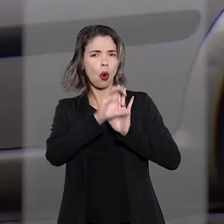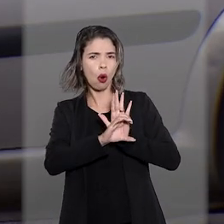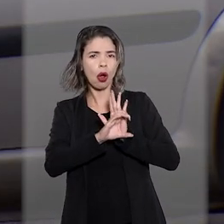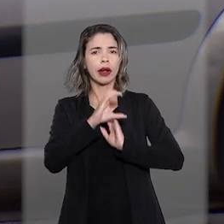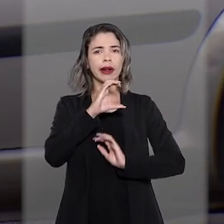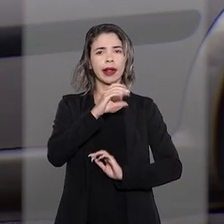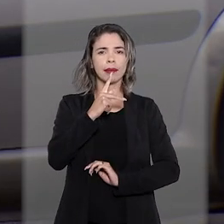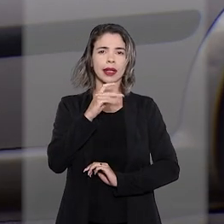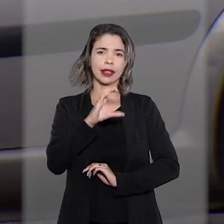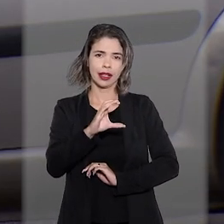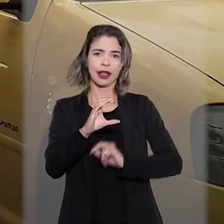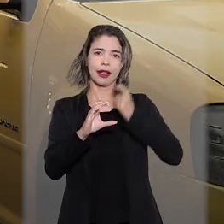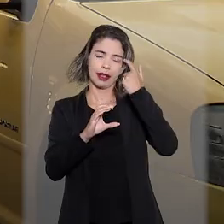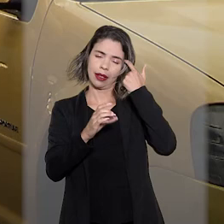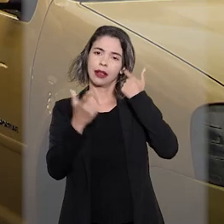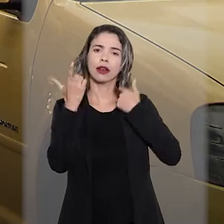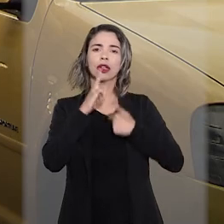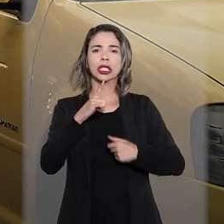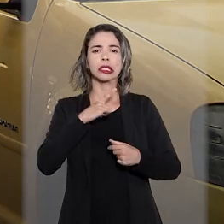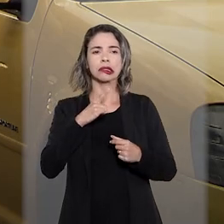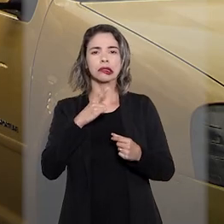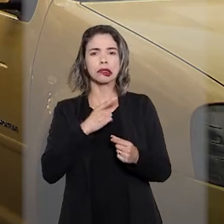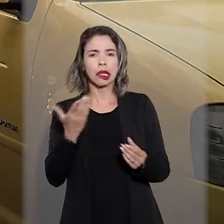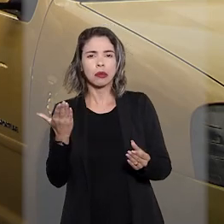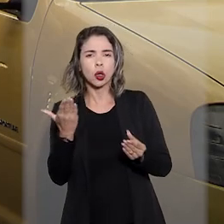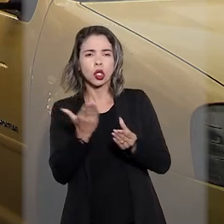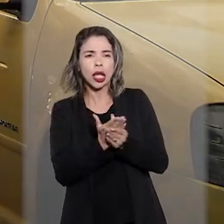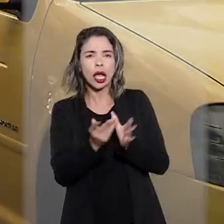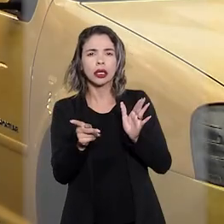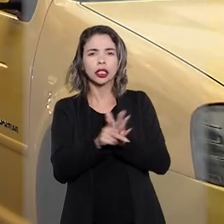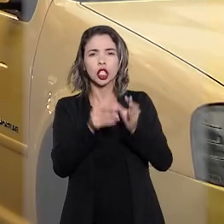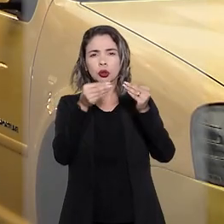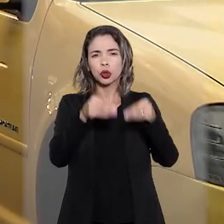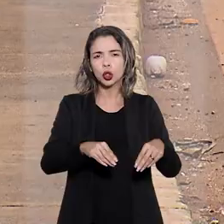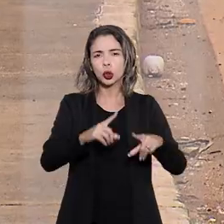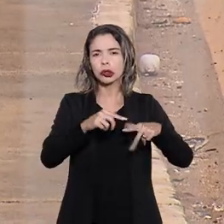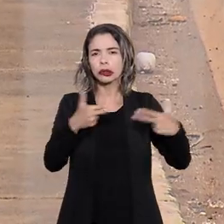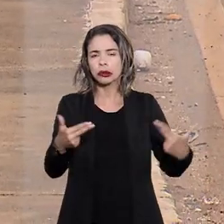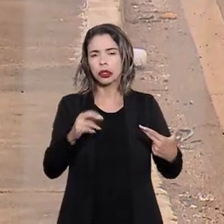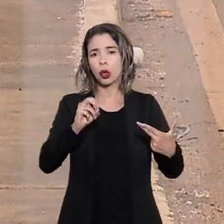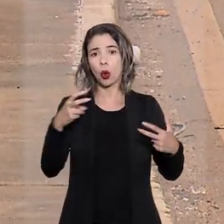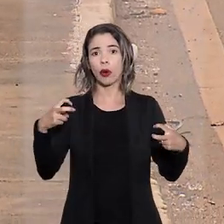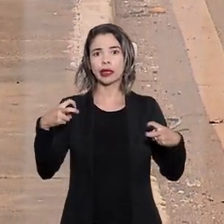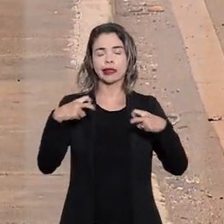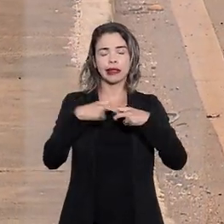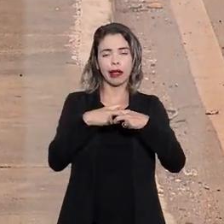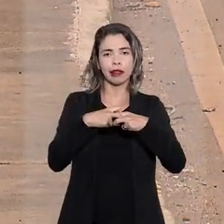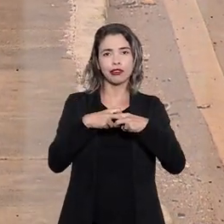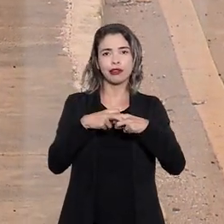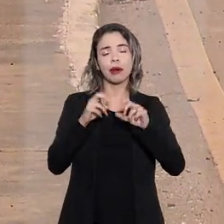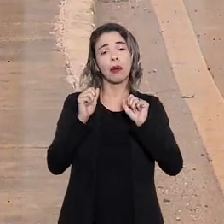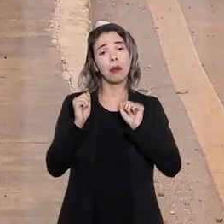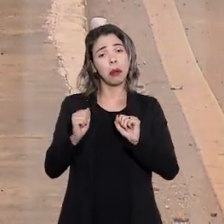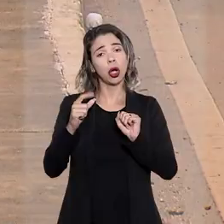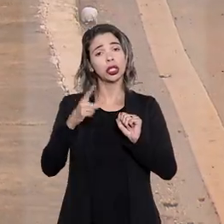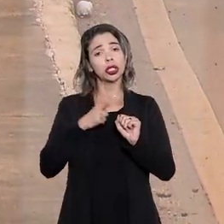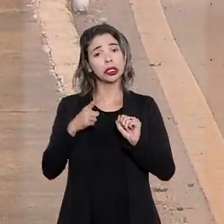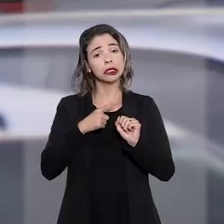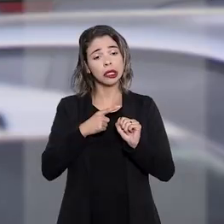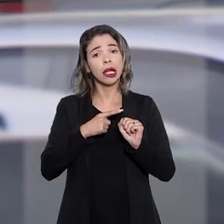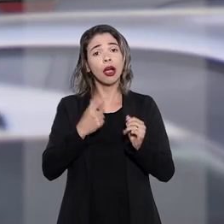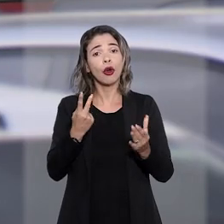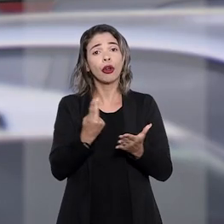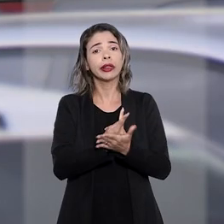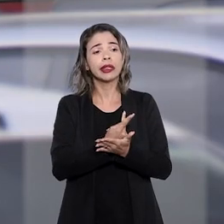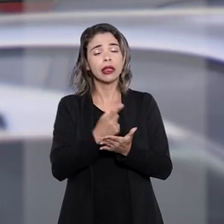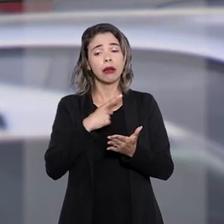segundo o Código de Processo Civil, a ação de reparação de danos sofrido em razão de delito ou acidente de veículos poderá